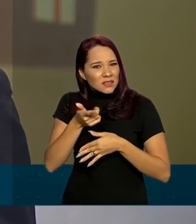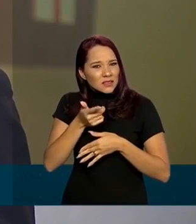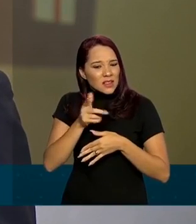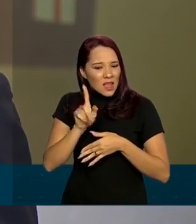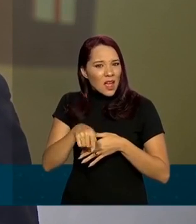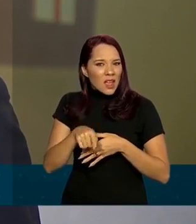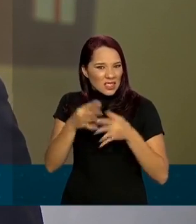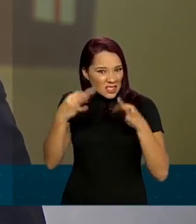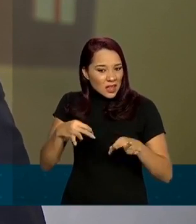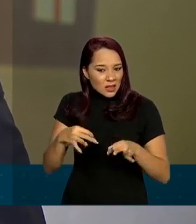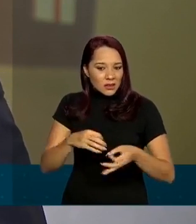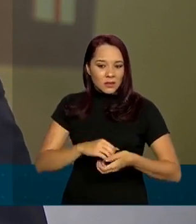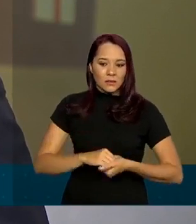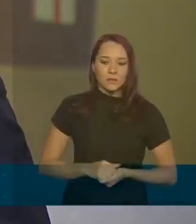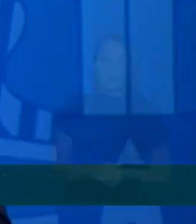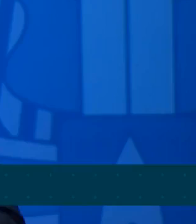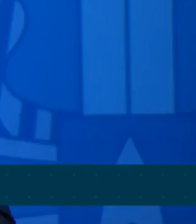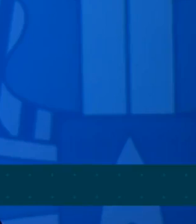prudente